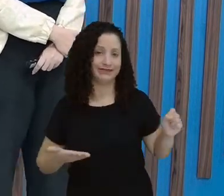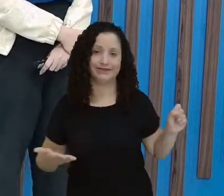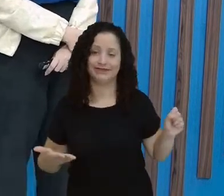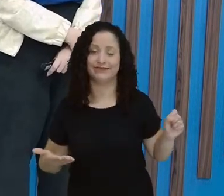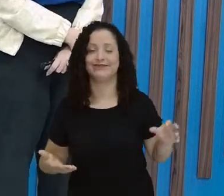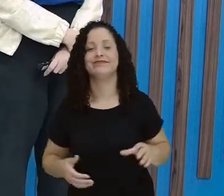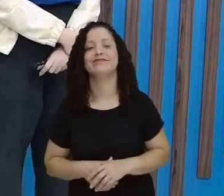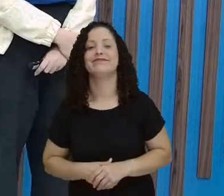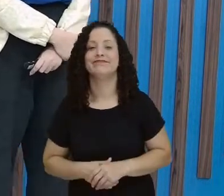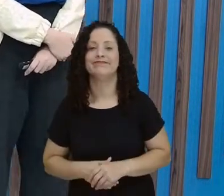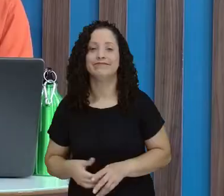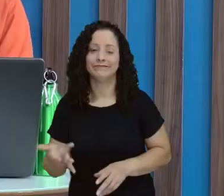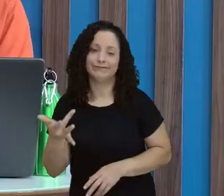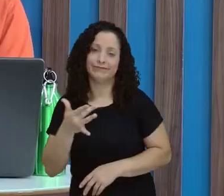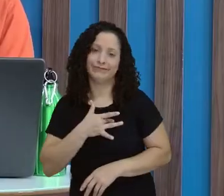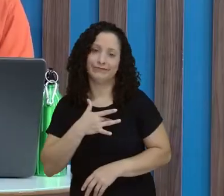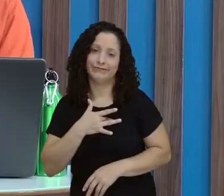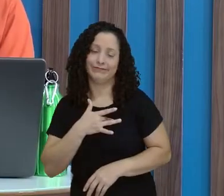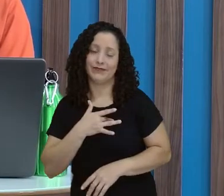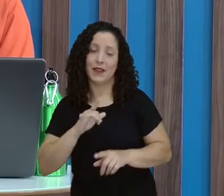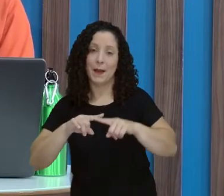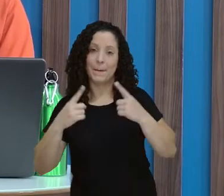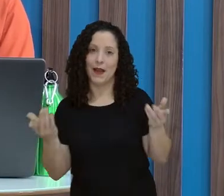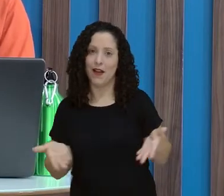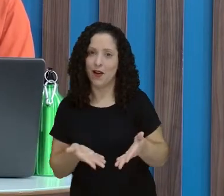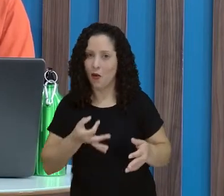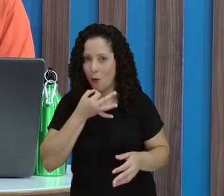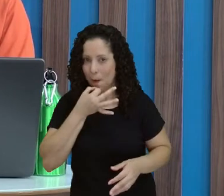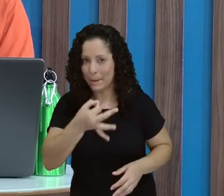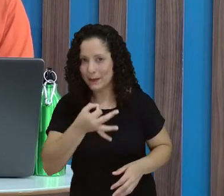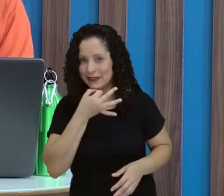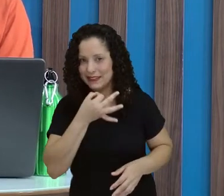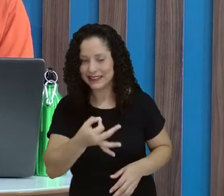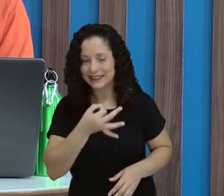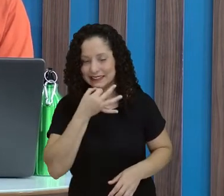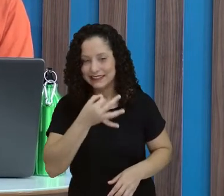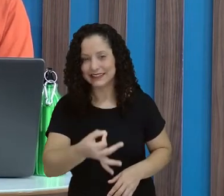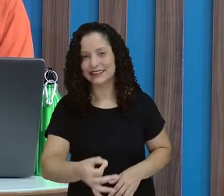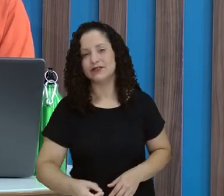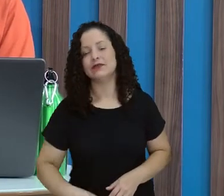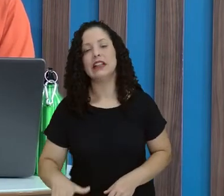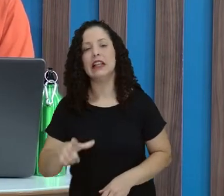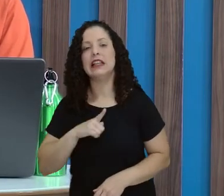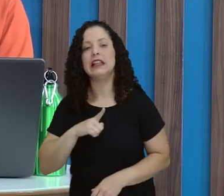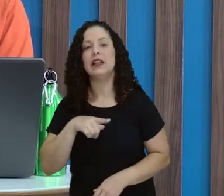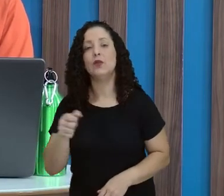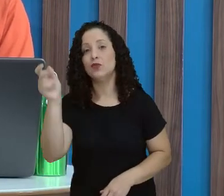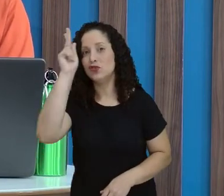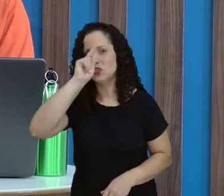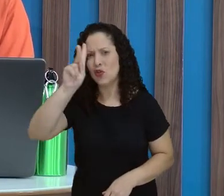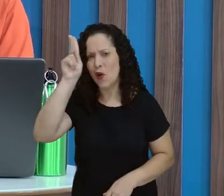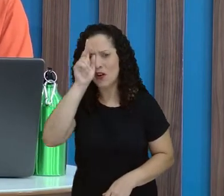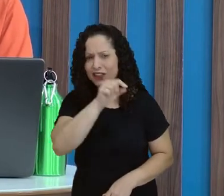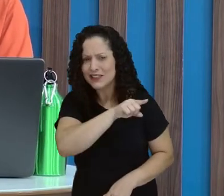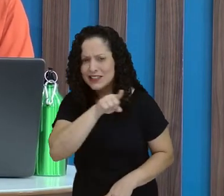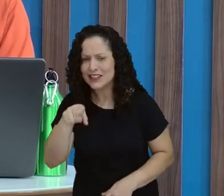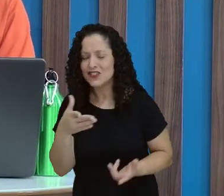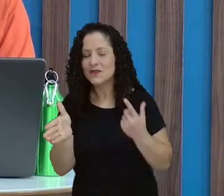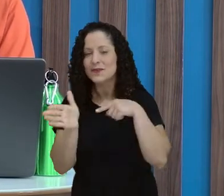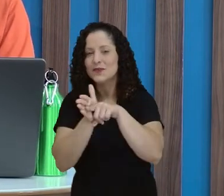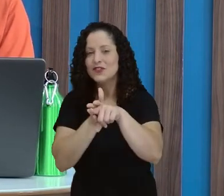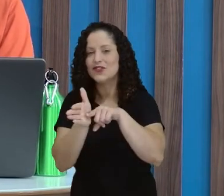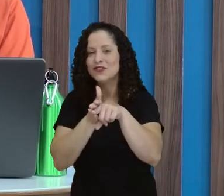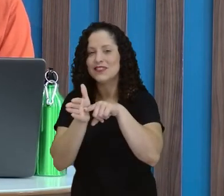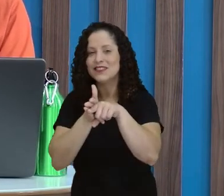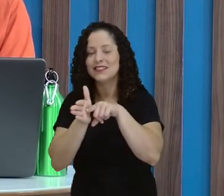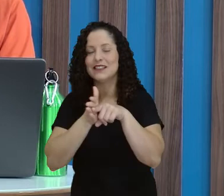professor Stéphane, olha que pena. E eu ainda vou dar uma sugestão, viu, professora Diga, professora Stéphane. uma lenda pra eles pesquisarem, que eu acho bem interessante.